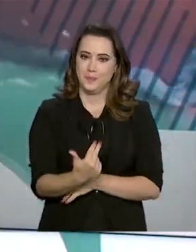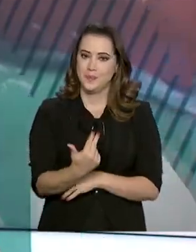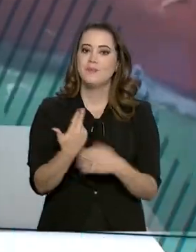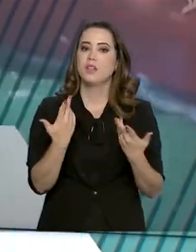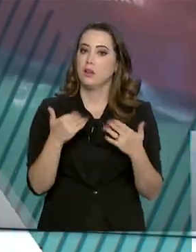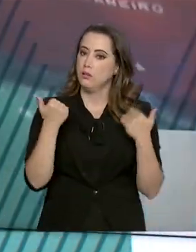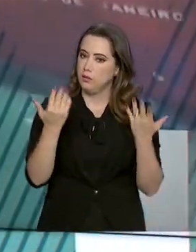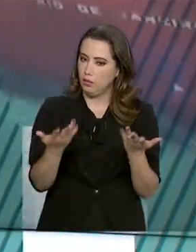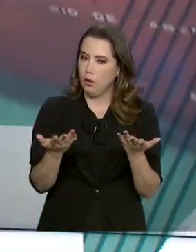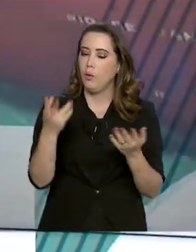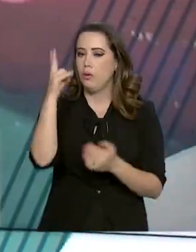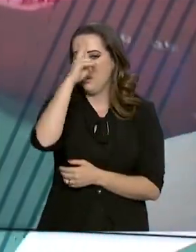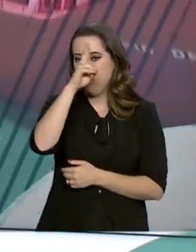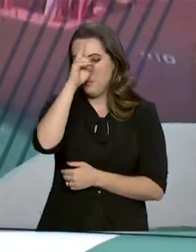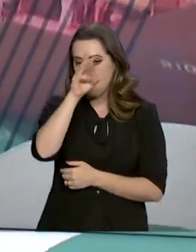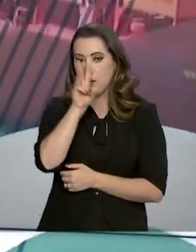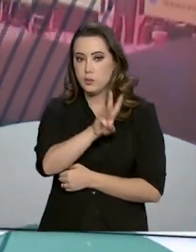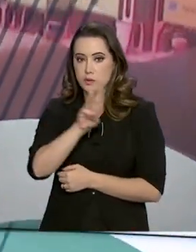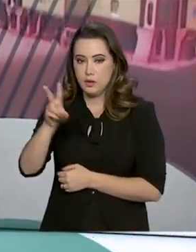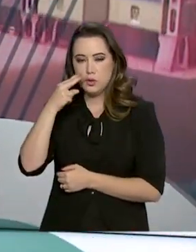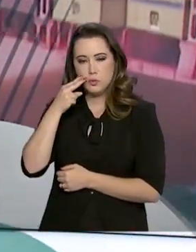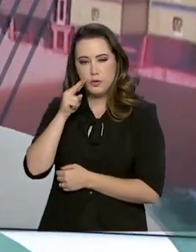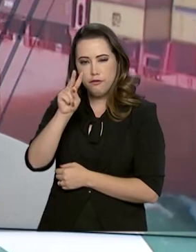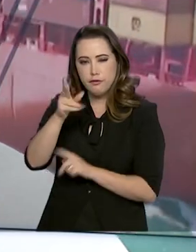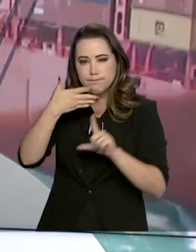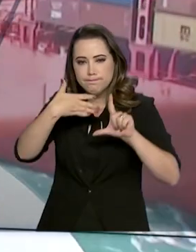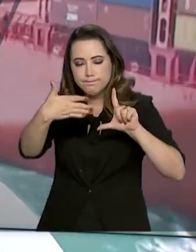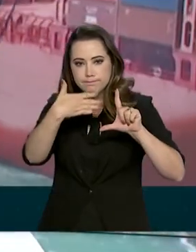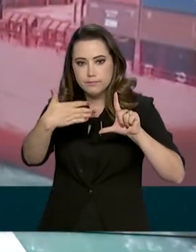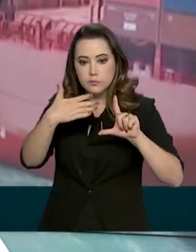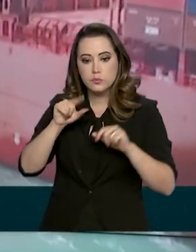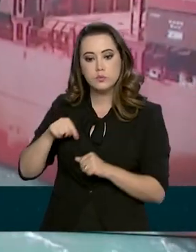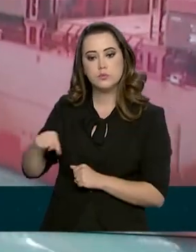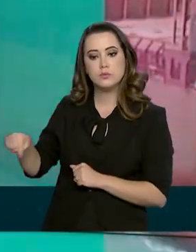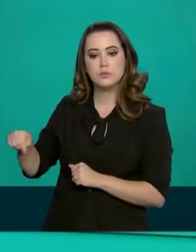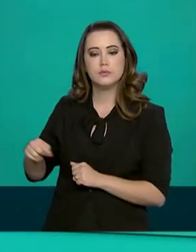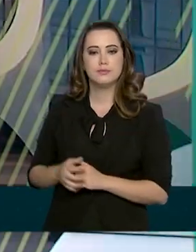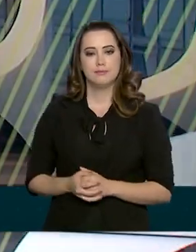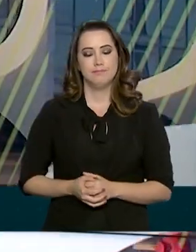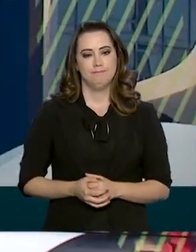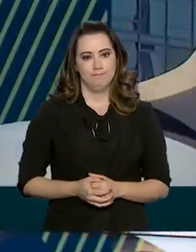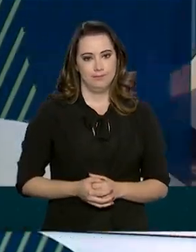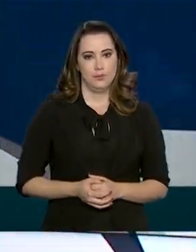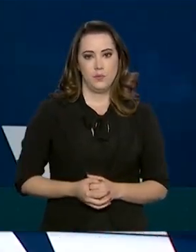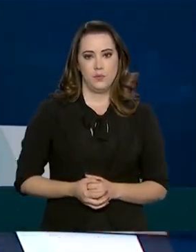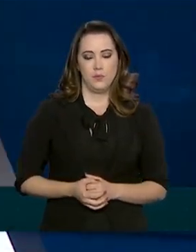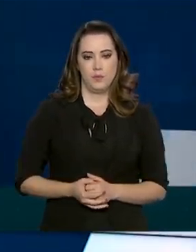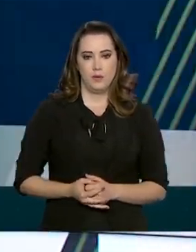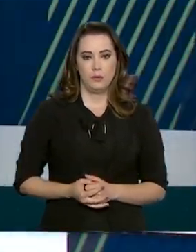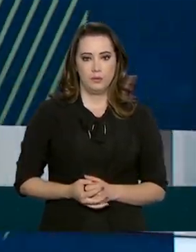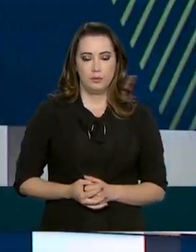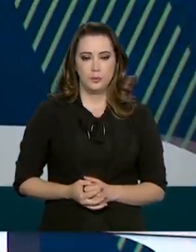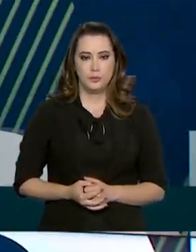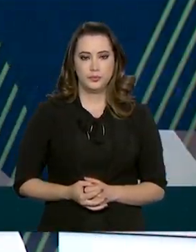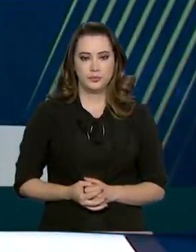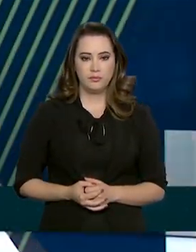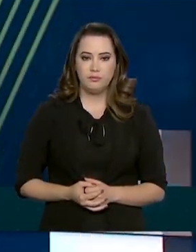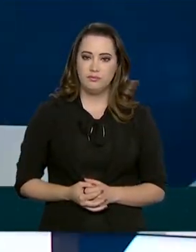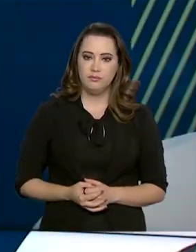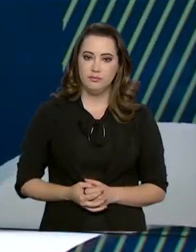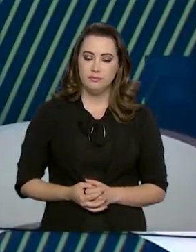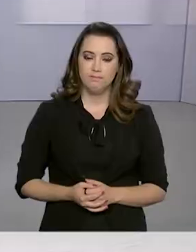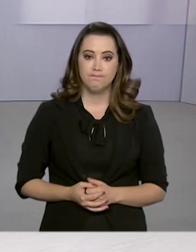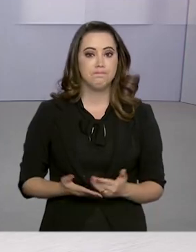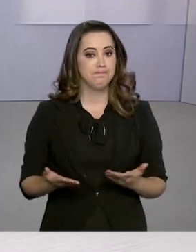Então, vale lembrar que o endereço para a plataforma é enemvideolibras.inep.gov.br.